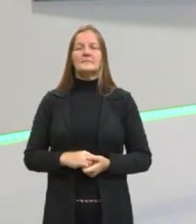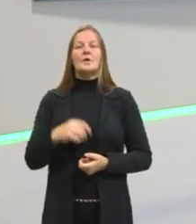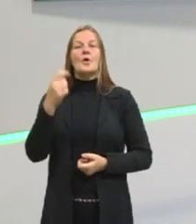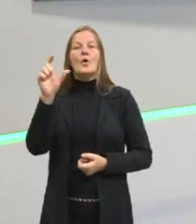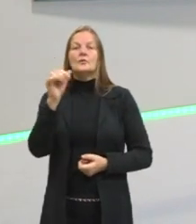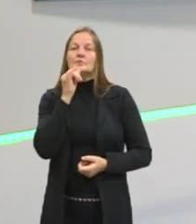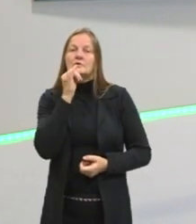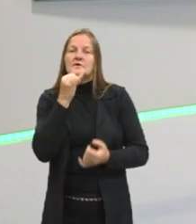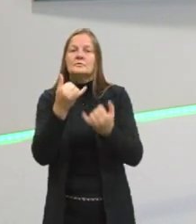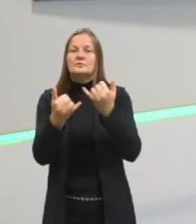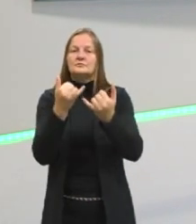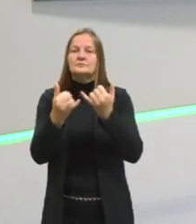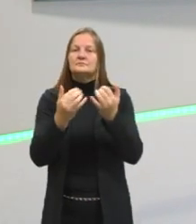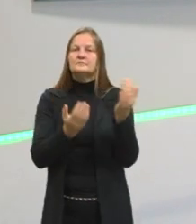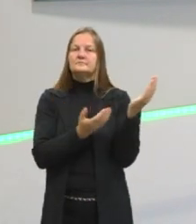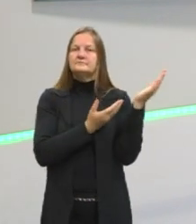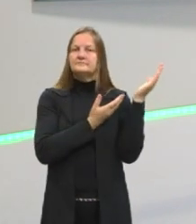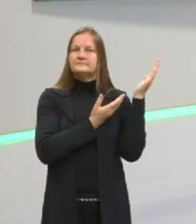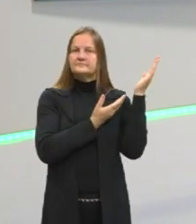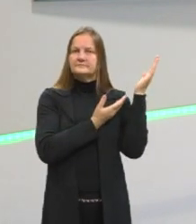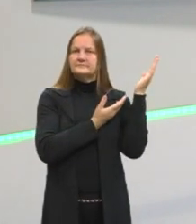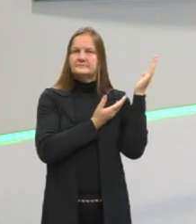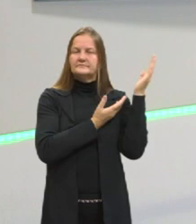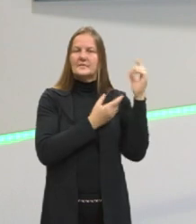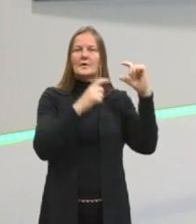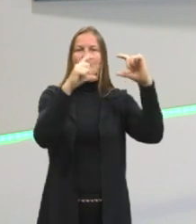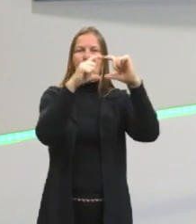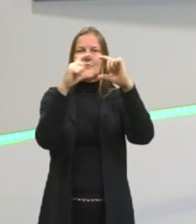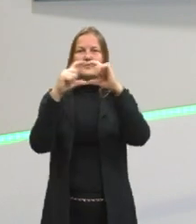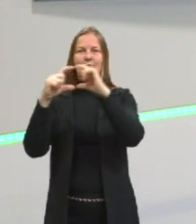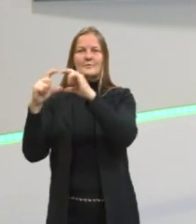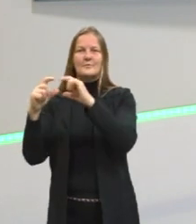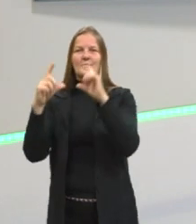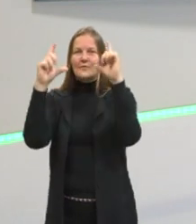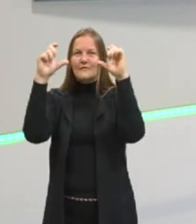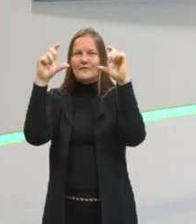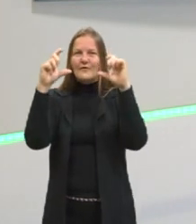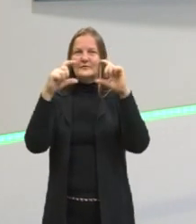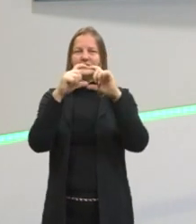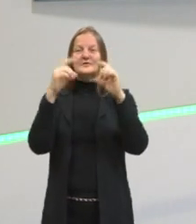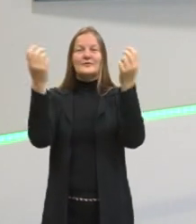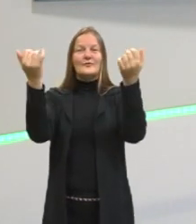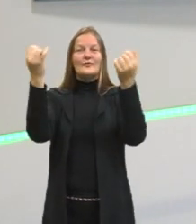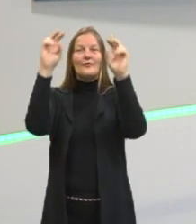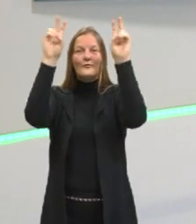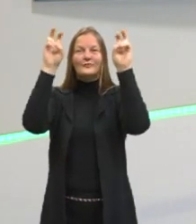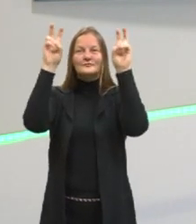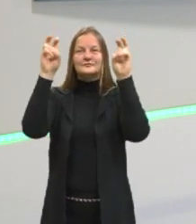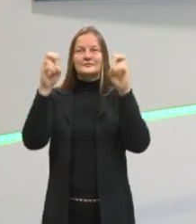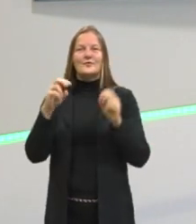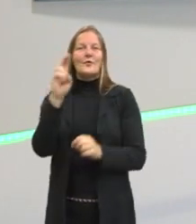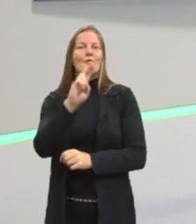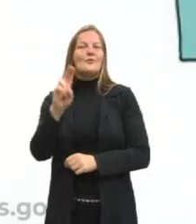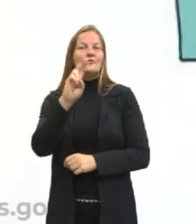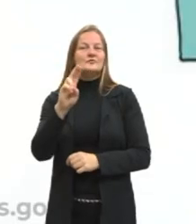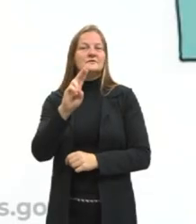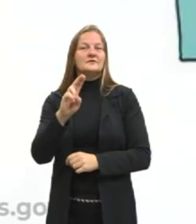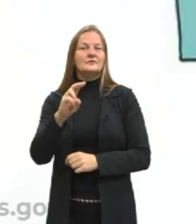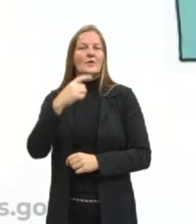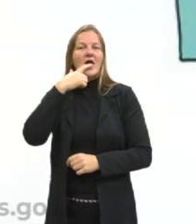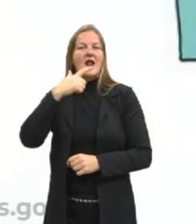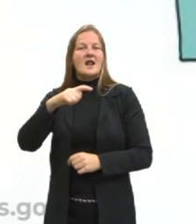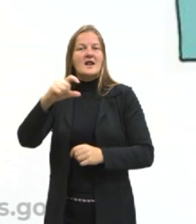outro exemplo aqui. A gente tem uma tirinha, né? O título da tirinha é Usando a Linguagem Dele.